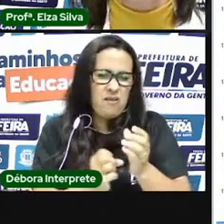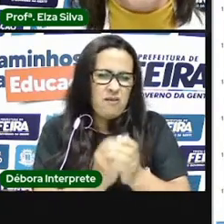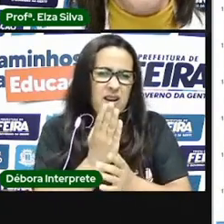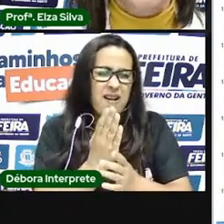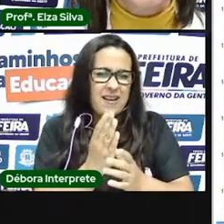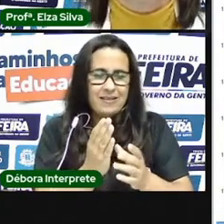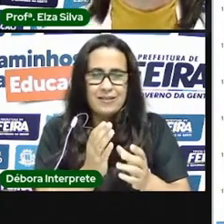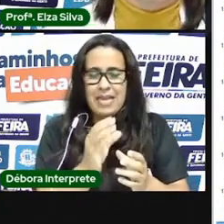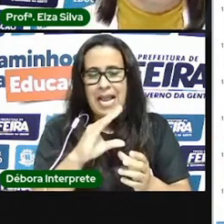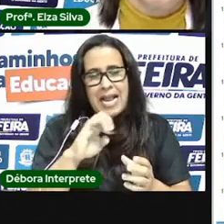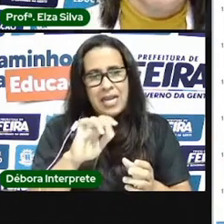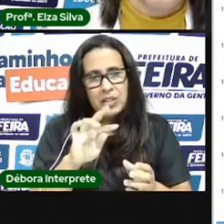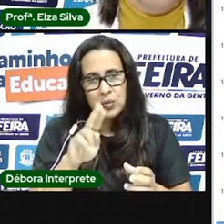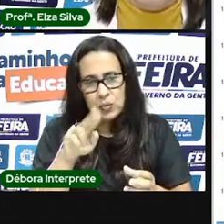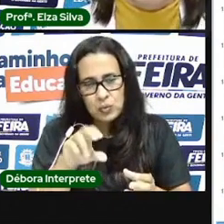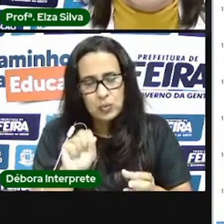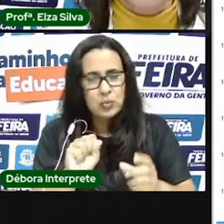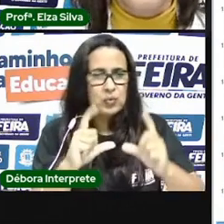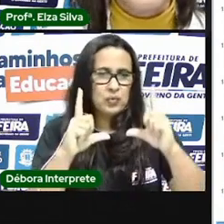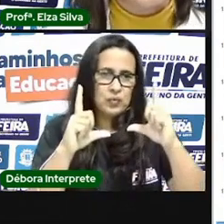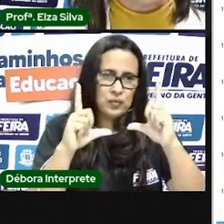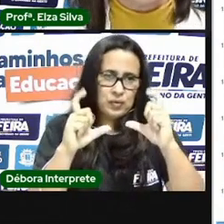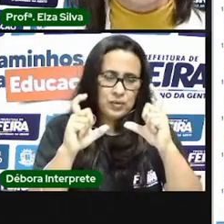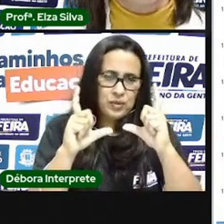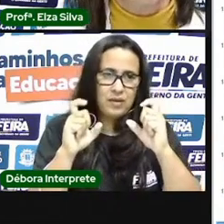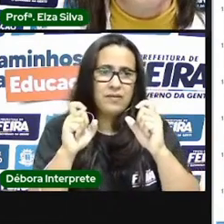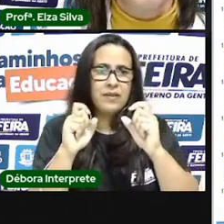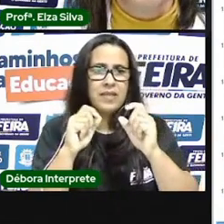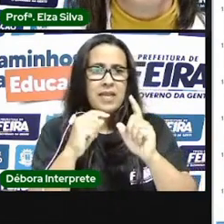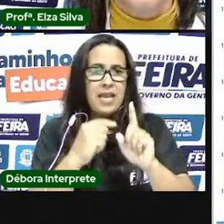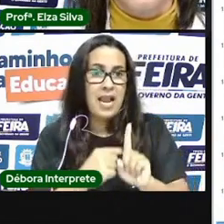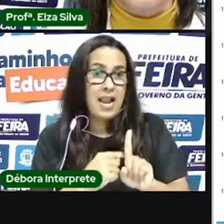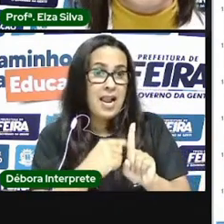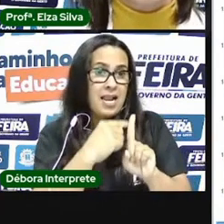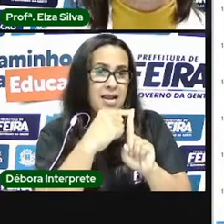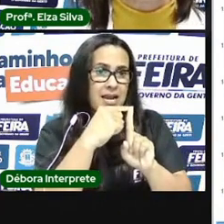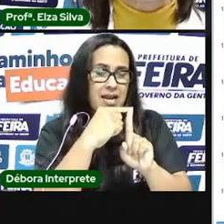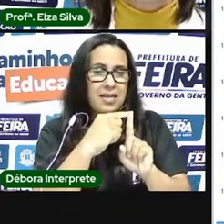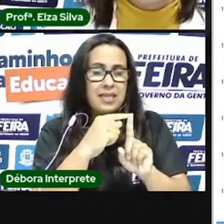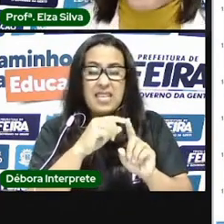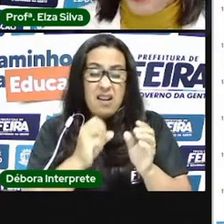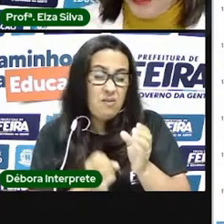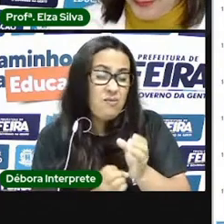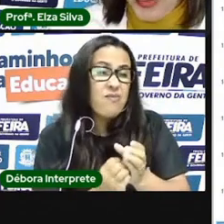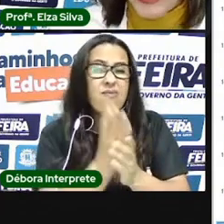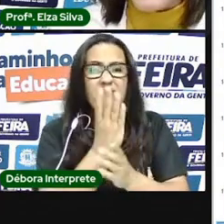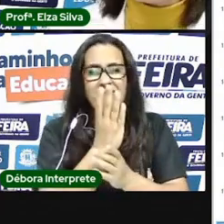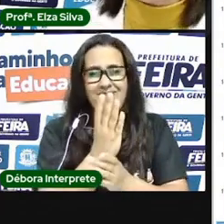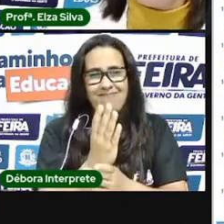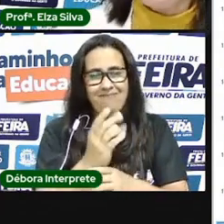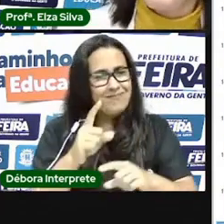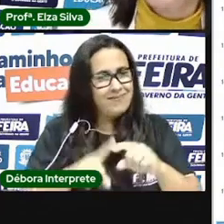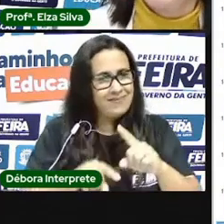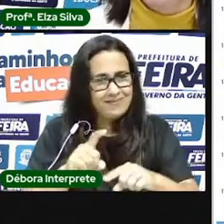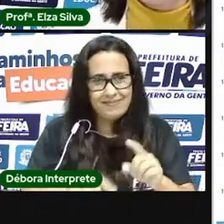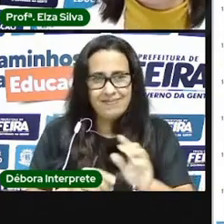charges fotografias gráficos e muitos outros se